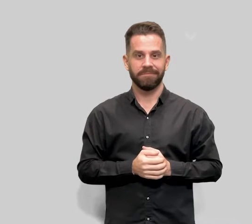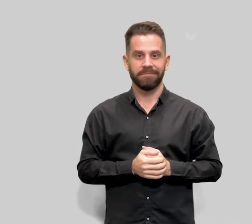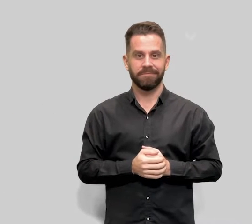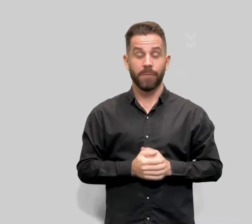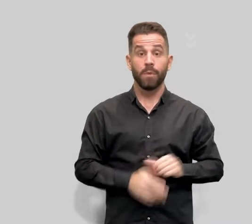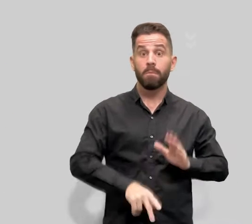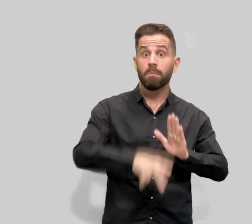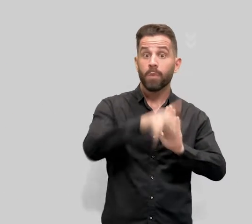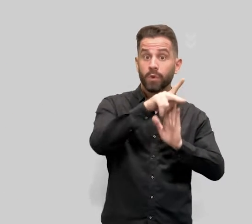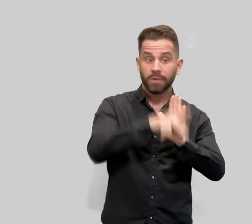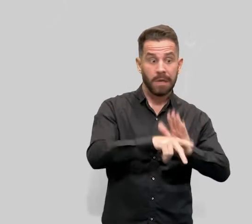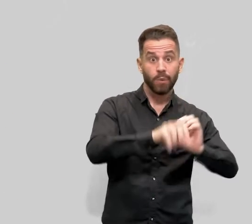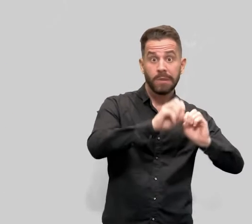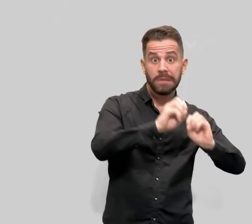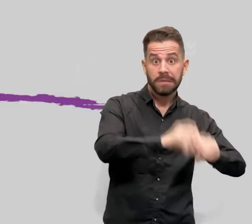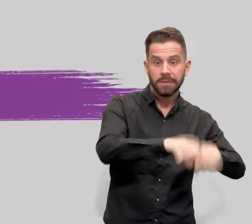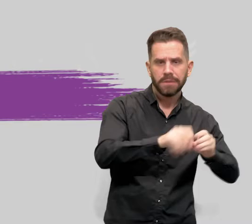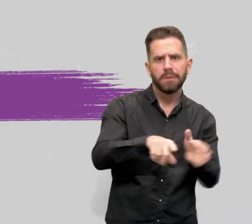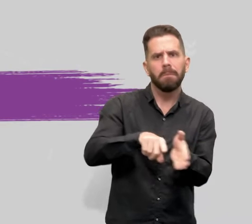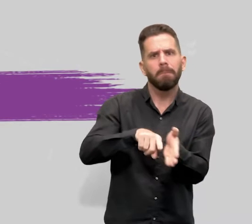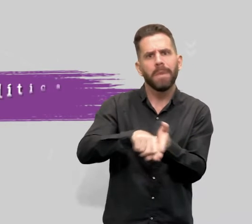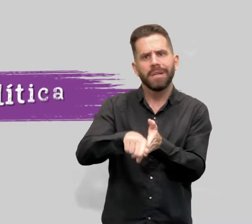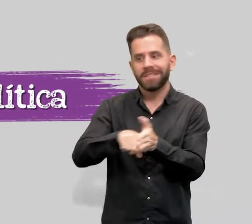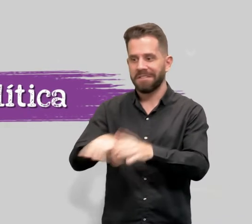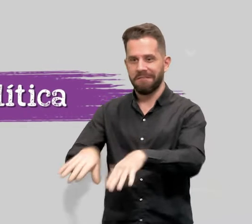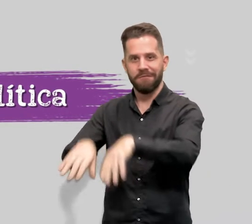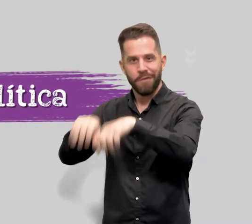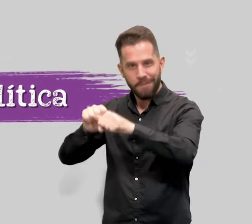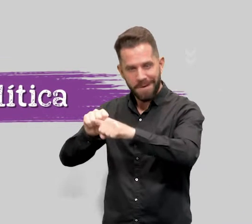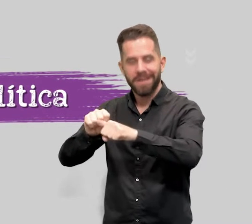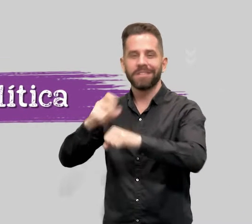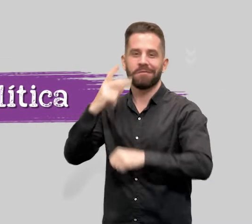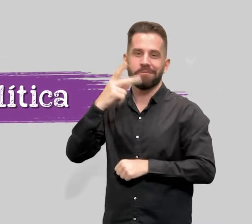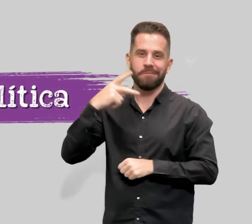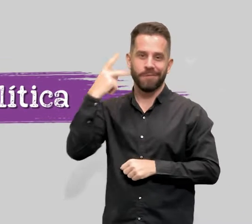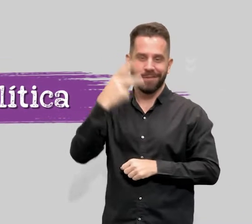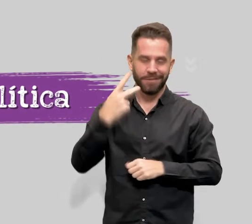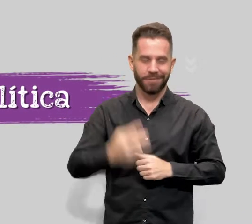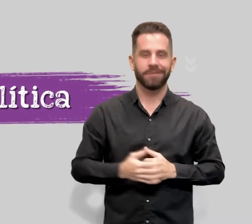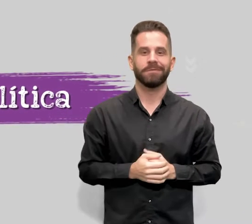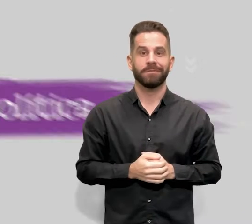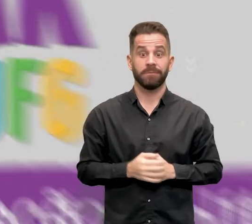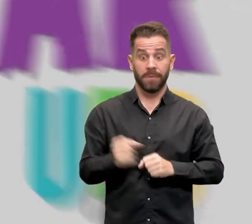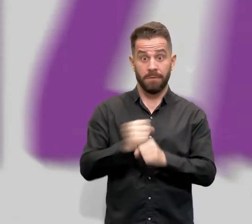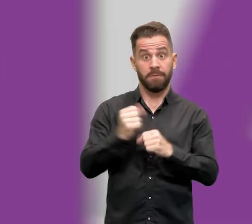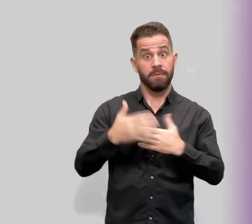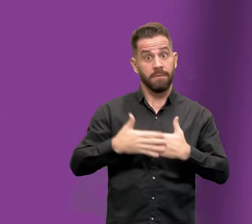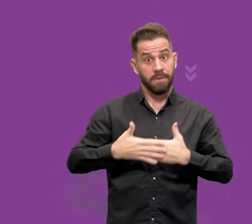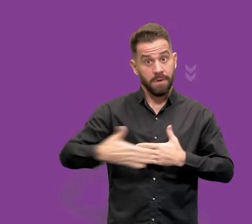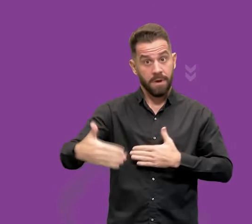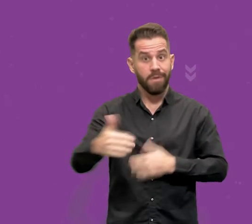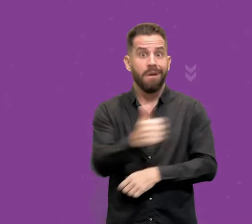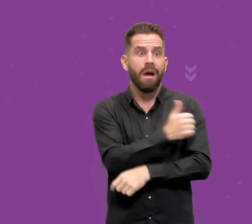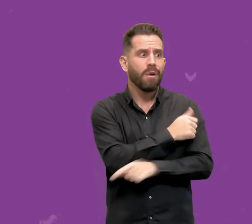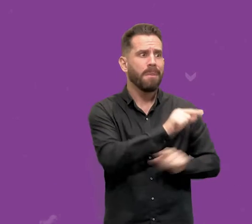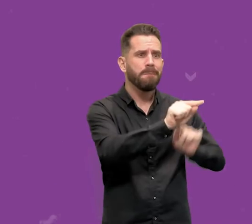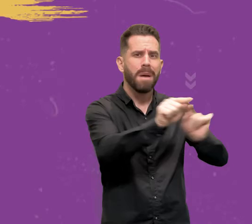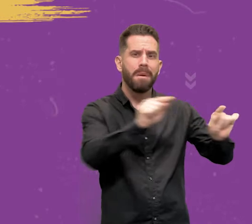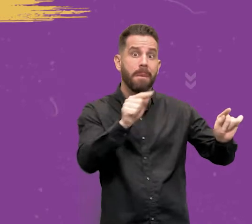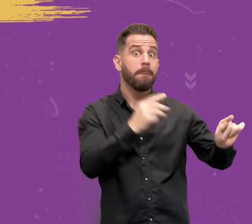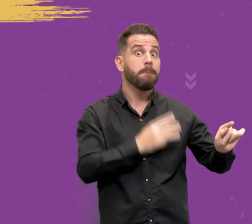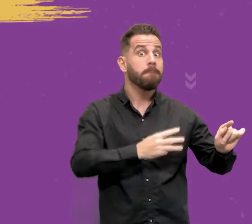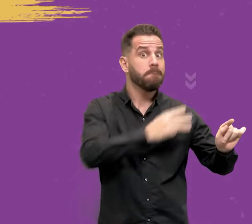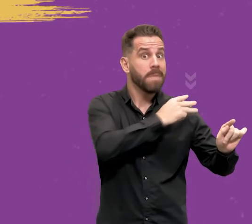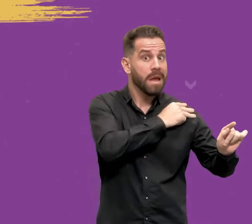2022, um projeto de ensino, pesquisa e formação política. Neste ano, estudantes do